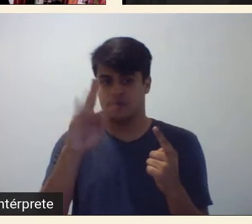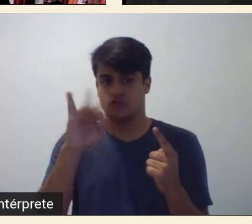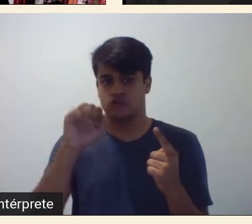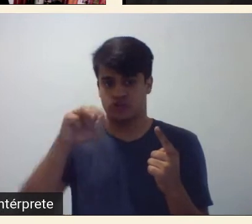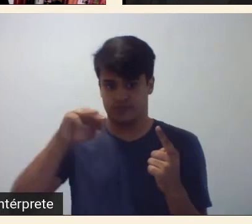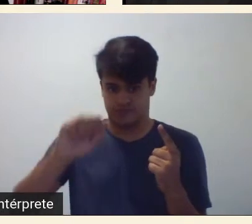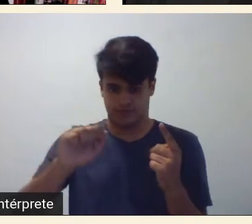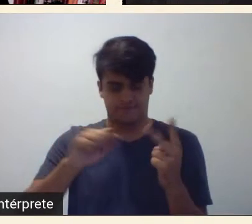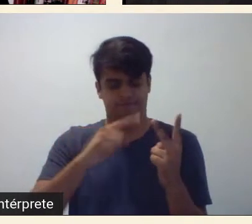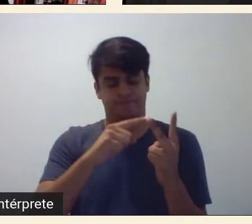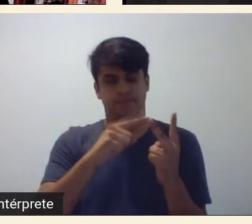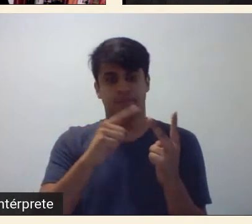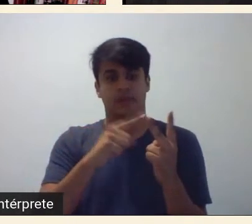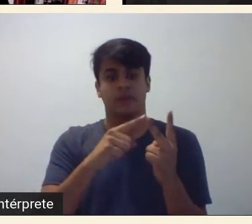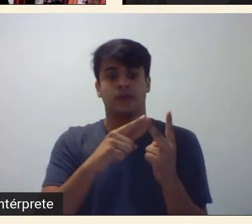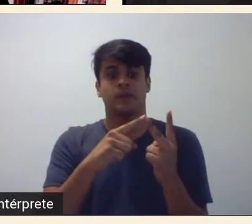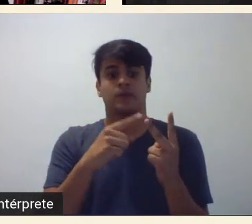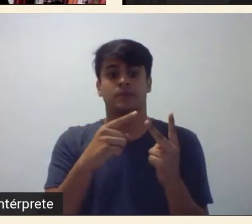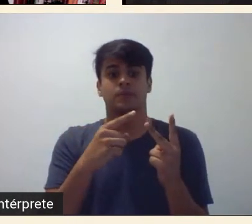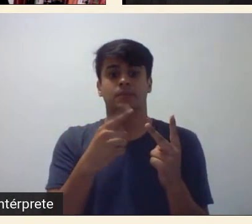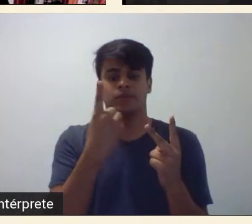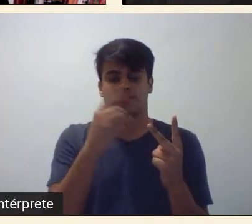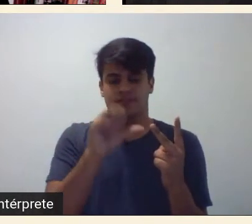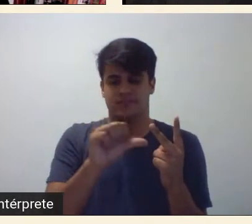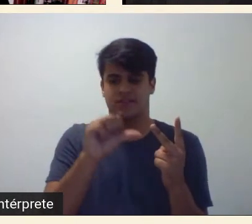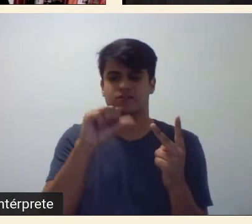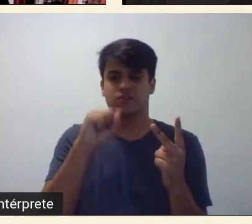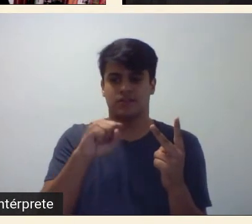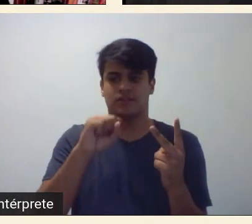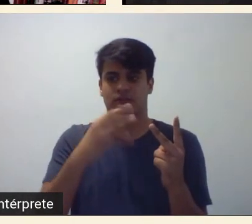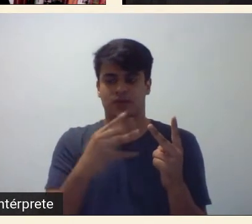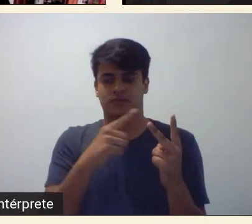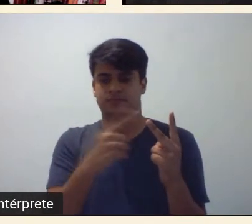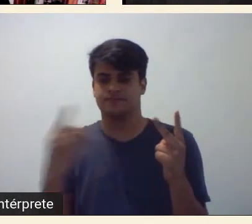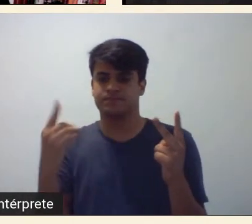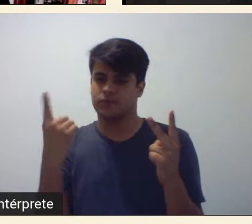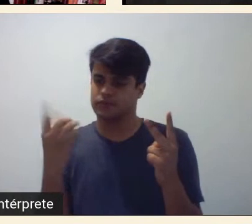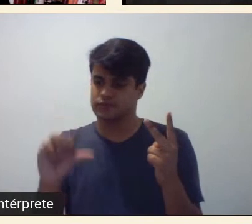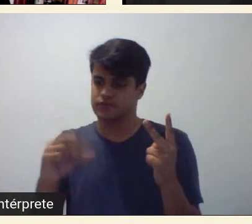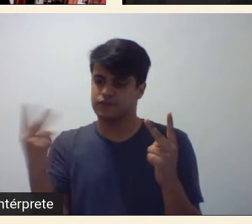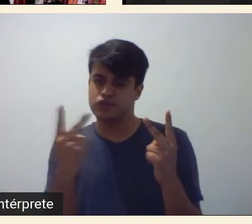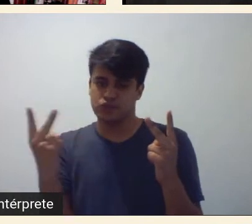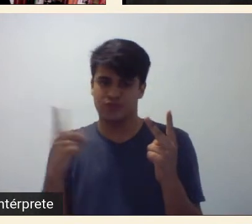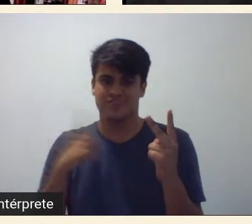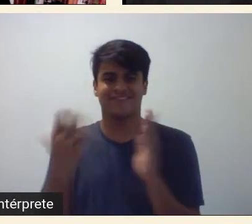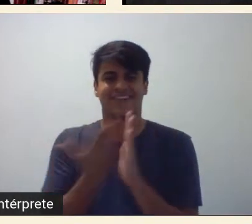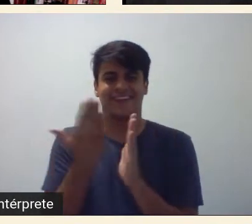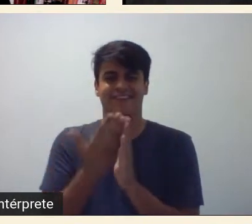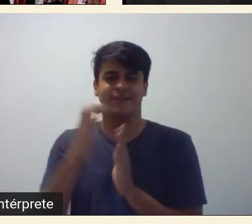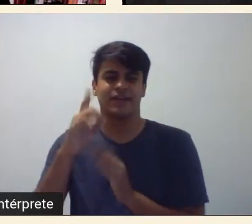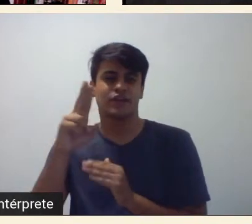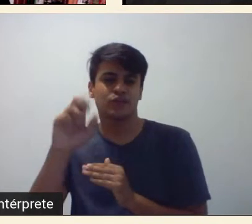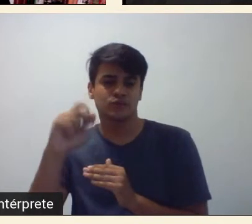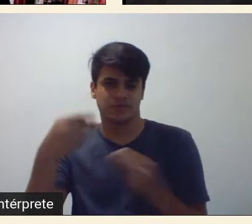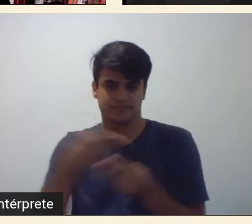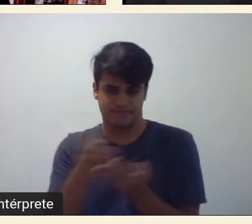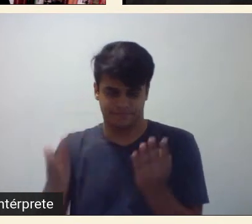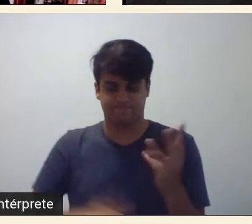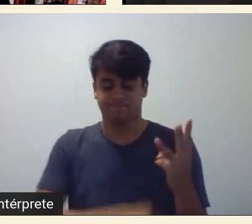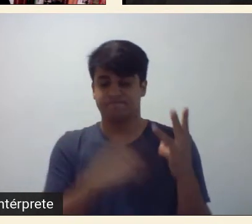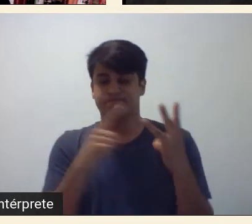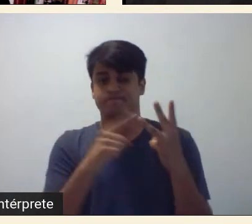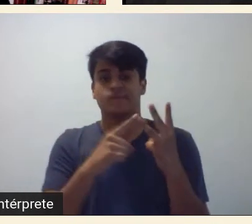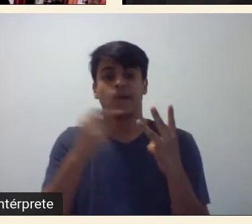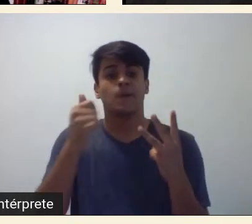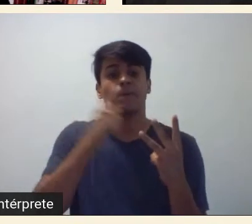brasileiras, 1884-1922, que foi publicado pela Idusp, e Mulheres Modernistas,